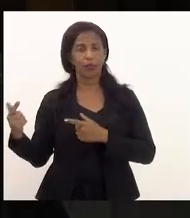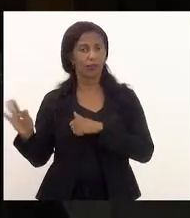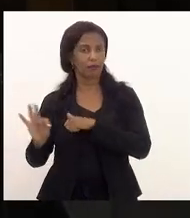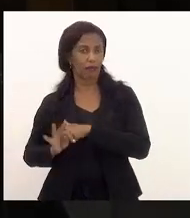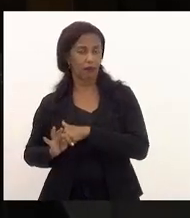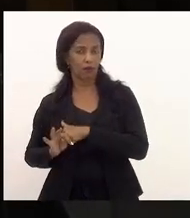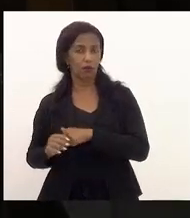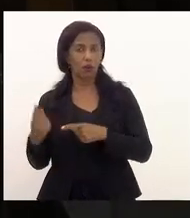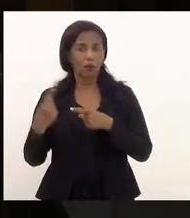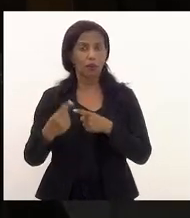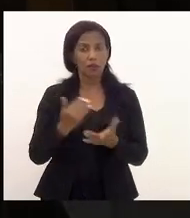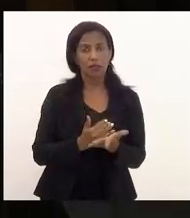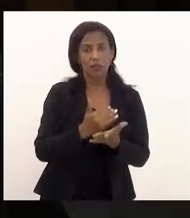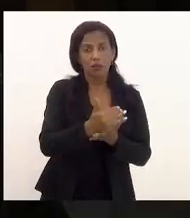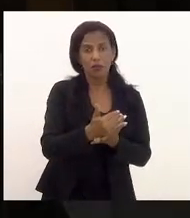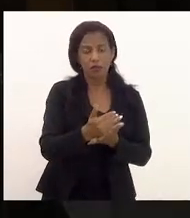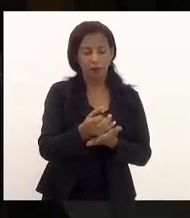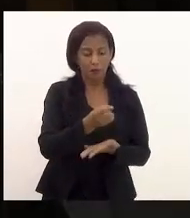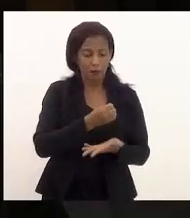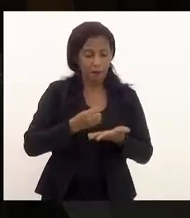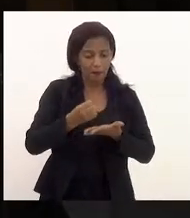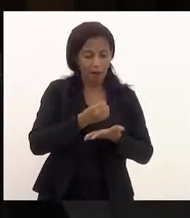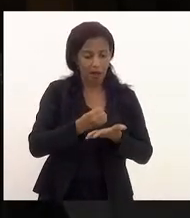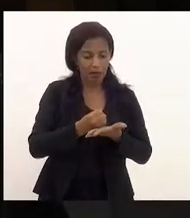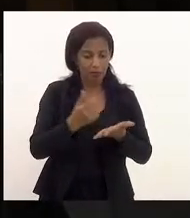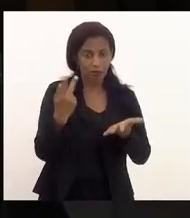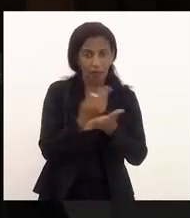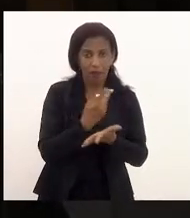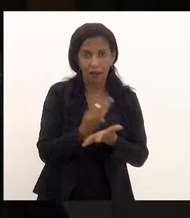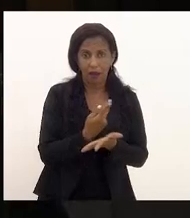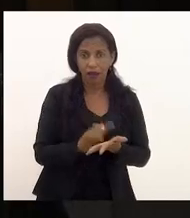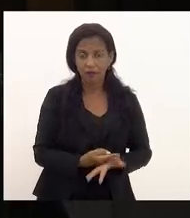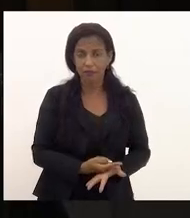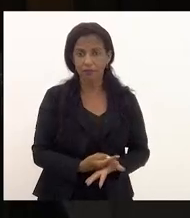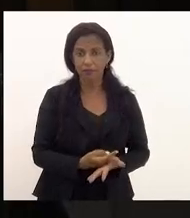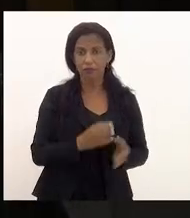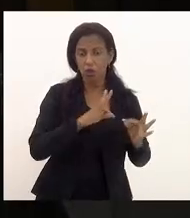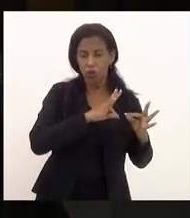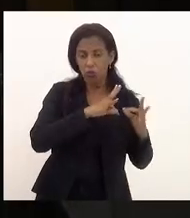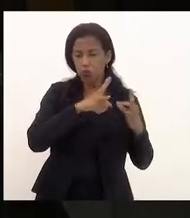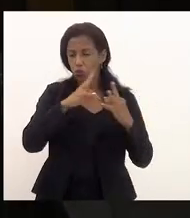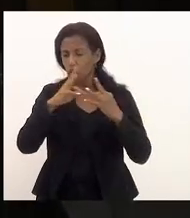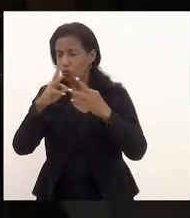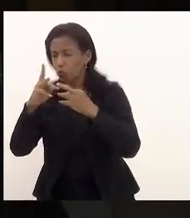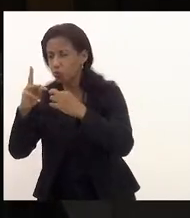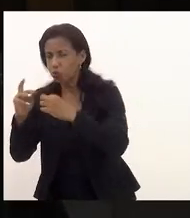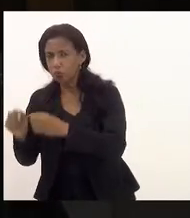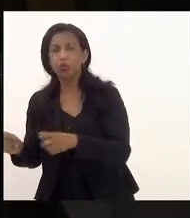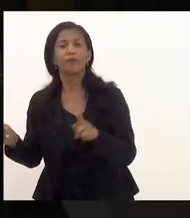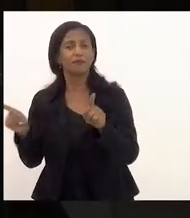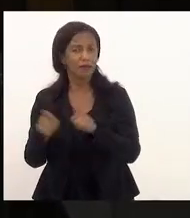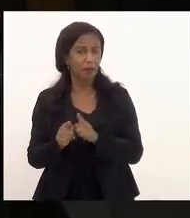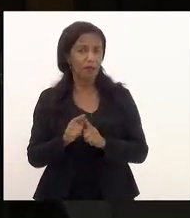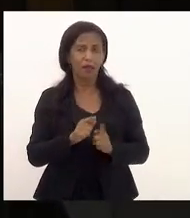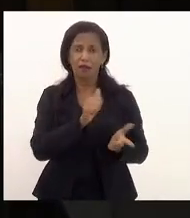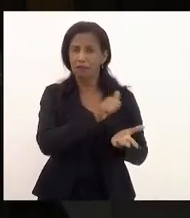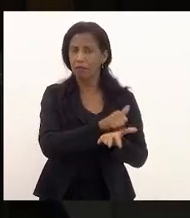porque se o princípio basilar está errado, todos os outros princípios estão.